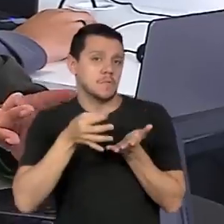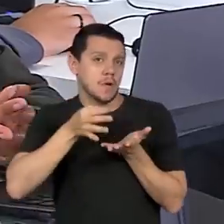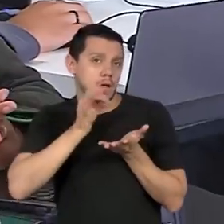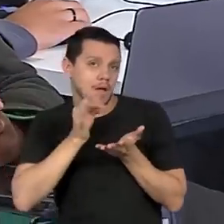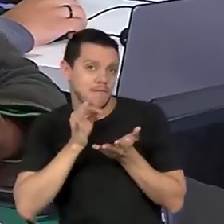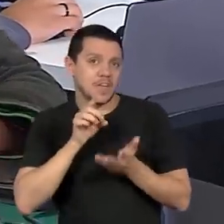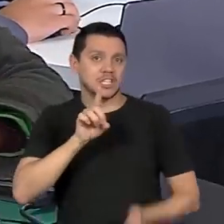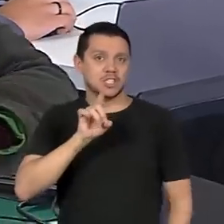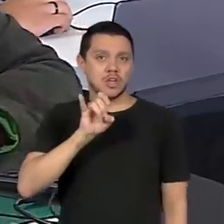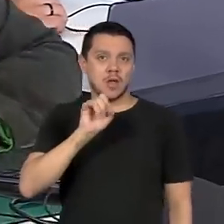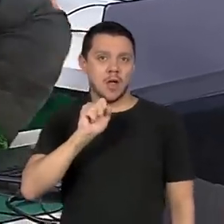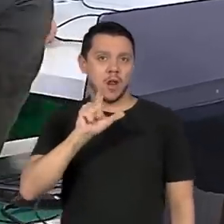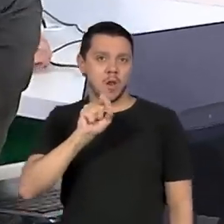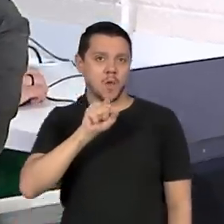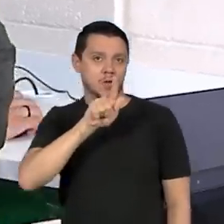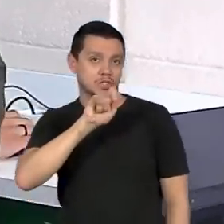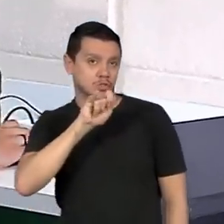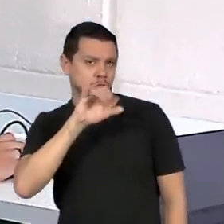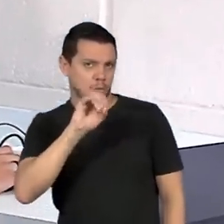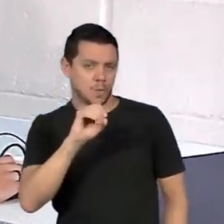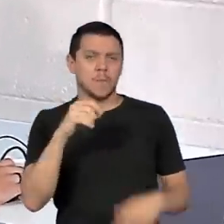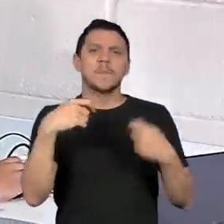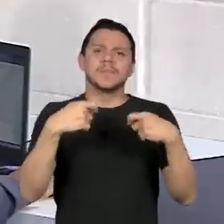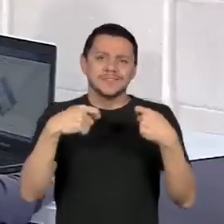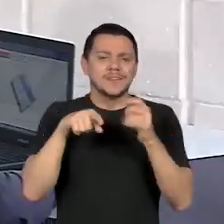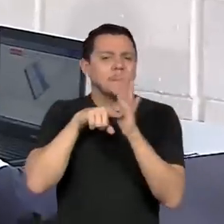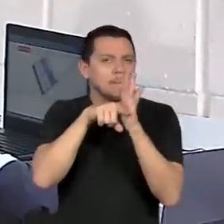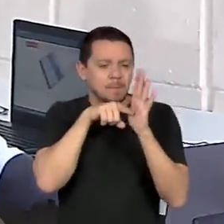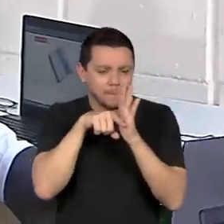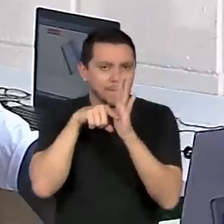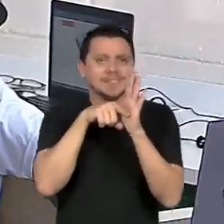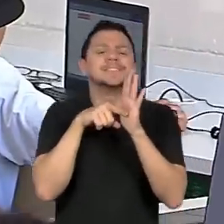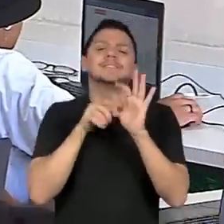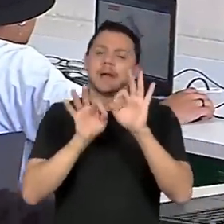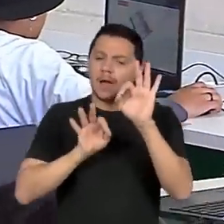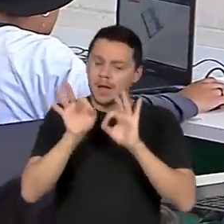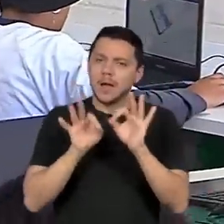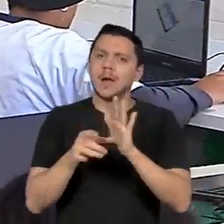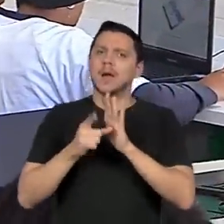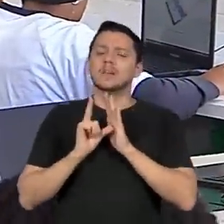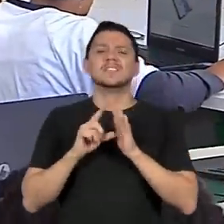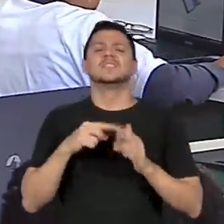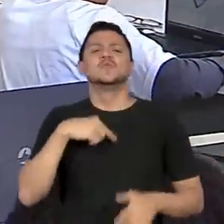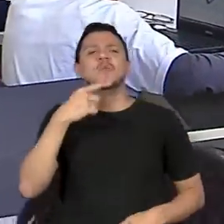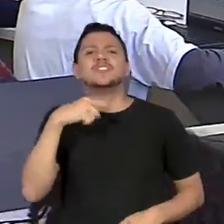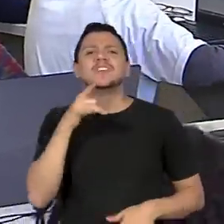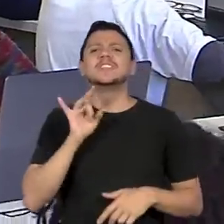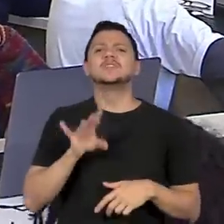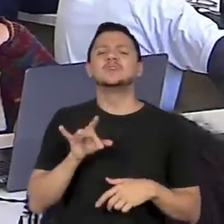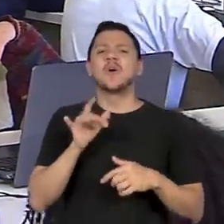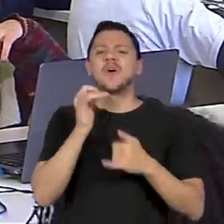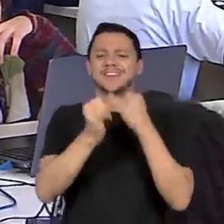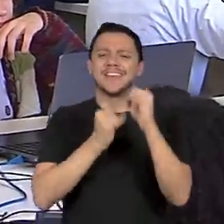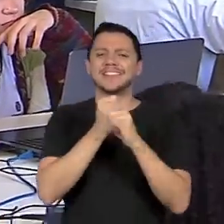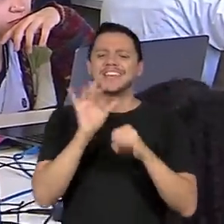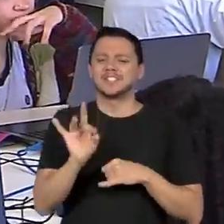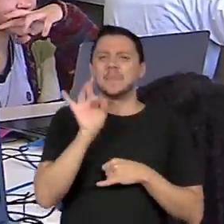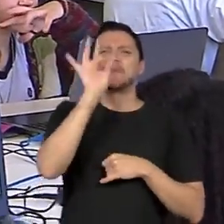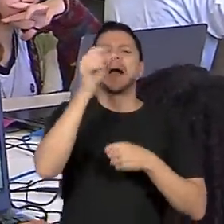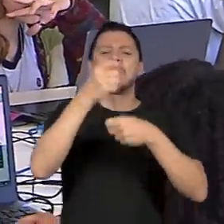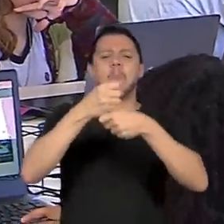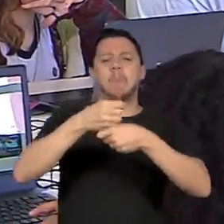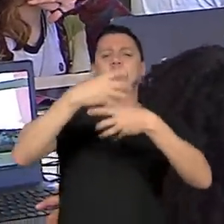ser mais elaboradas. E aí não basta só jogar num buscador da internet o nome da personalidade para conseguir informações